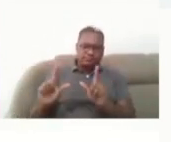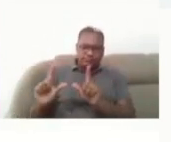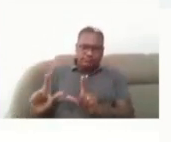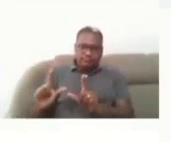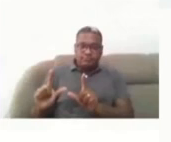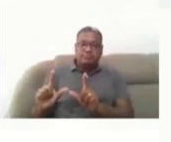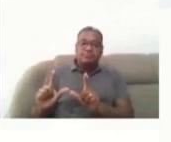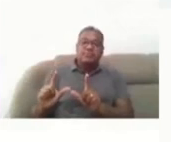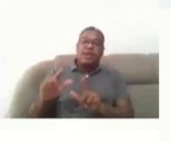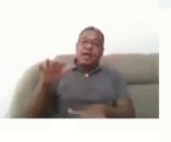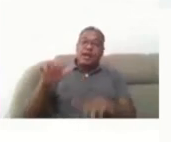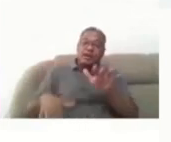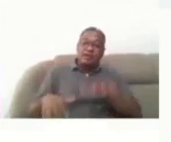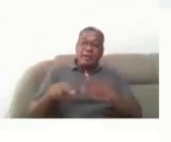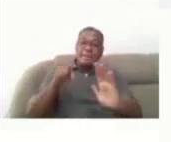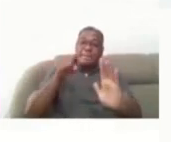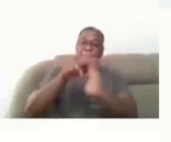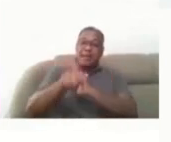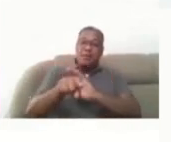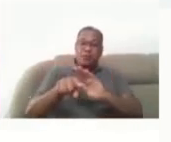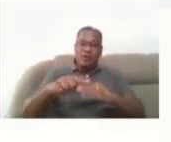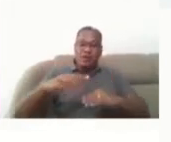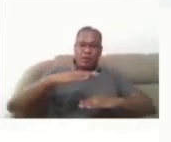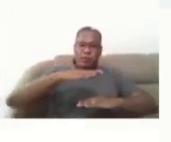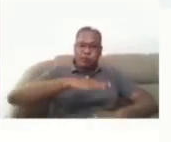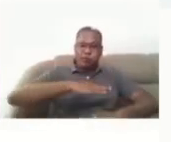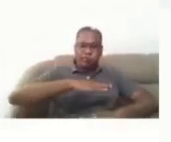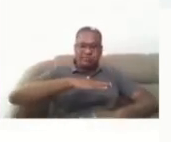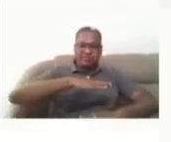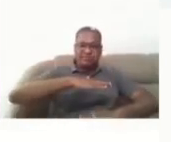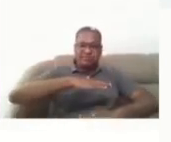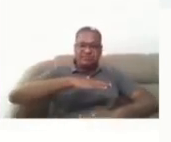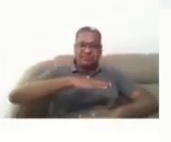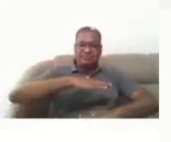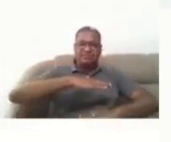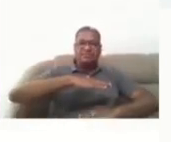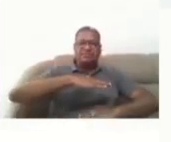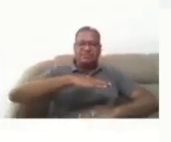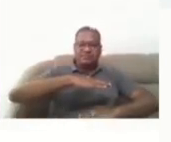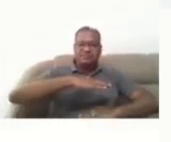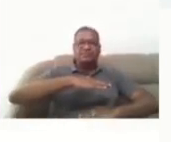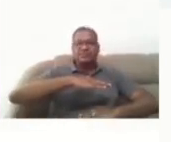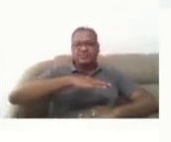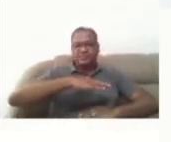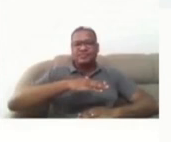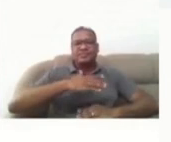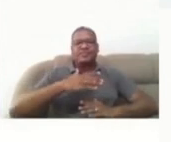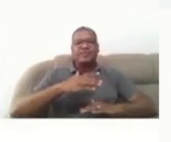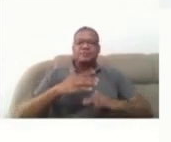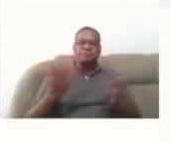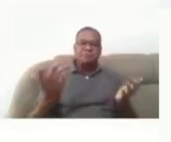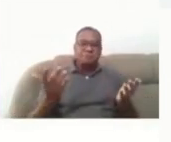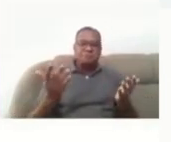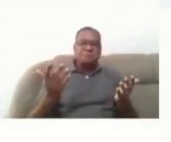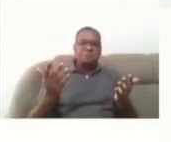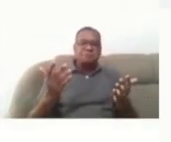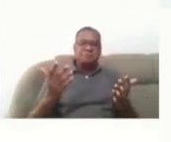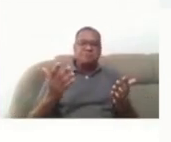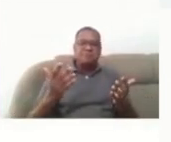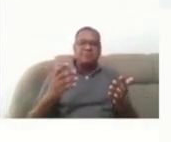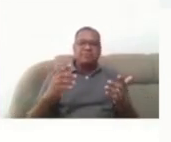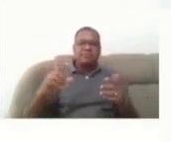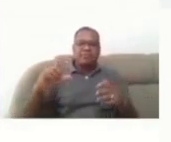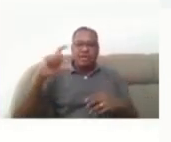alguma pergunta longa, que o intérprete fique numa posição que essa questão, essa legenda ou essa pergunta não cubra